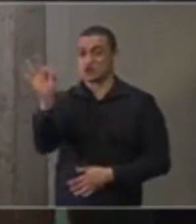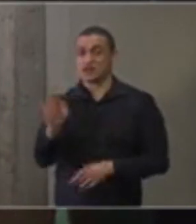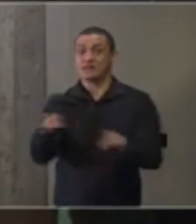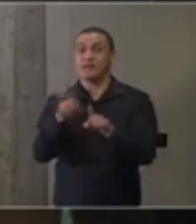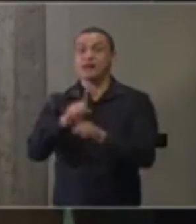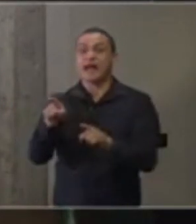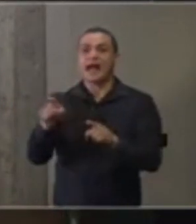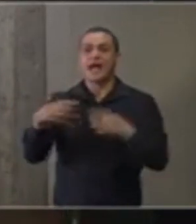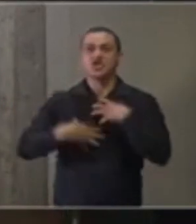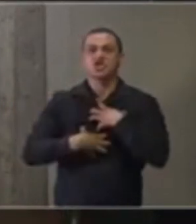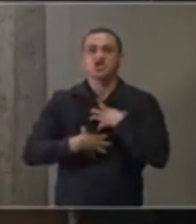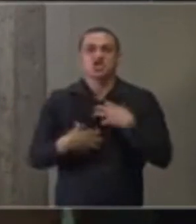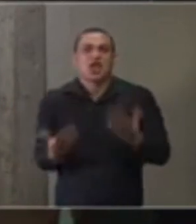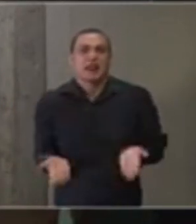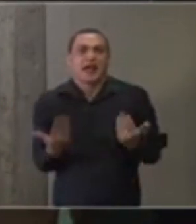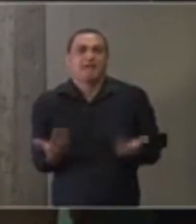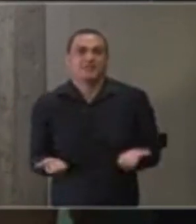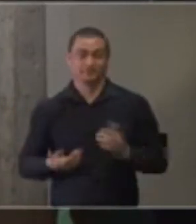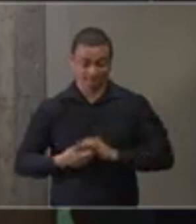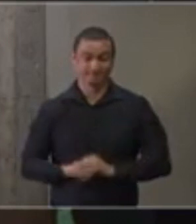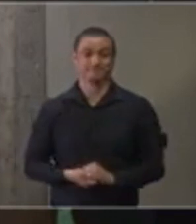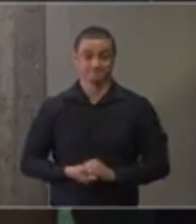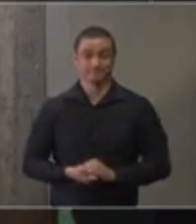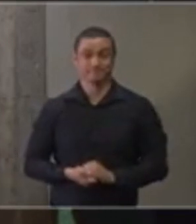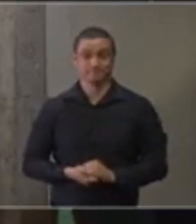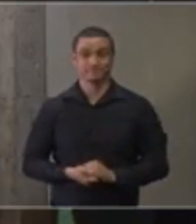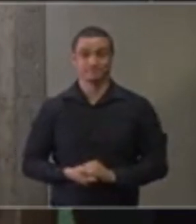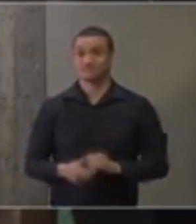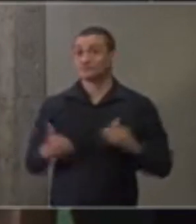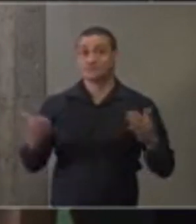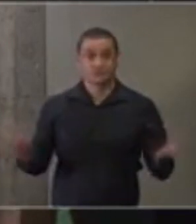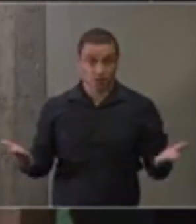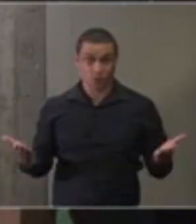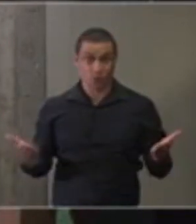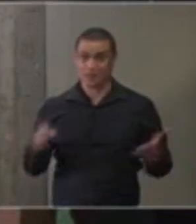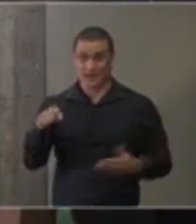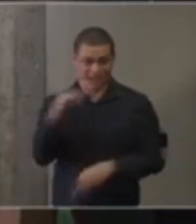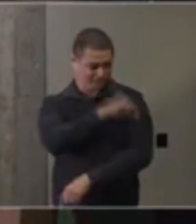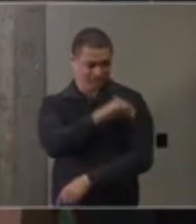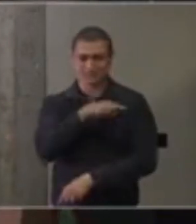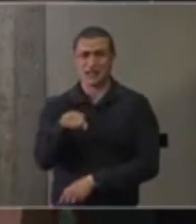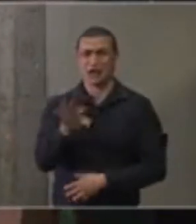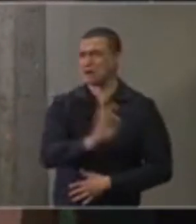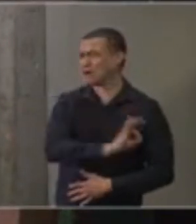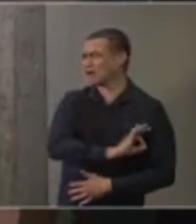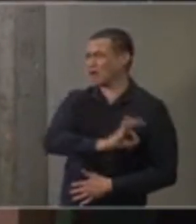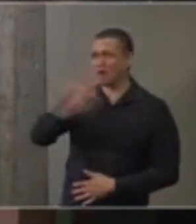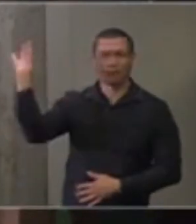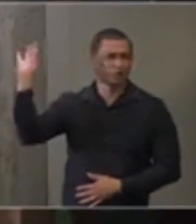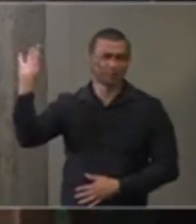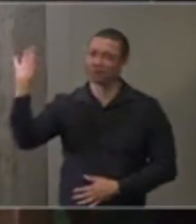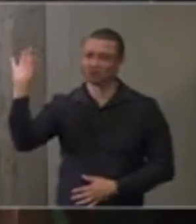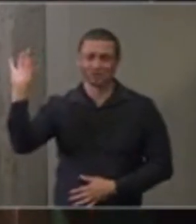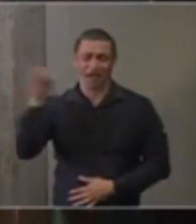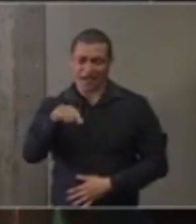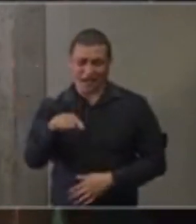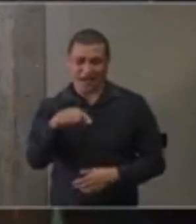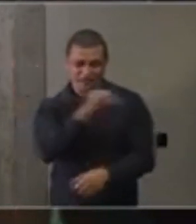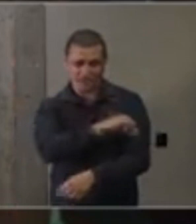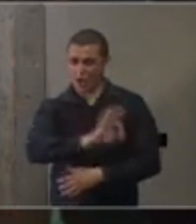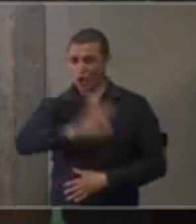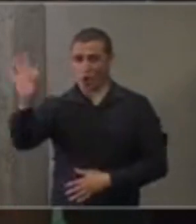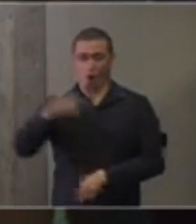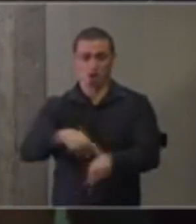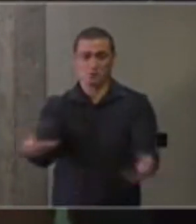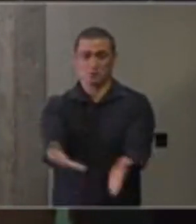as manifestações mais leves. Então, governador, uma excelente vacina. Uma excelente vacina para o